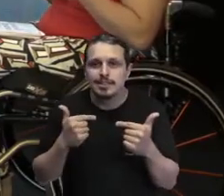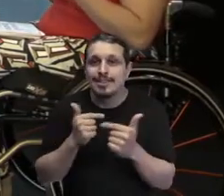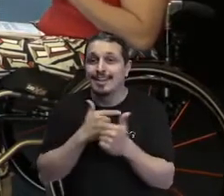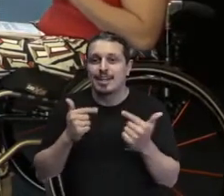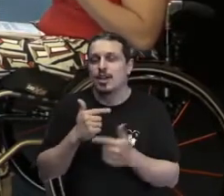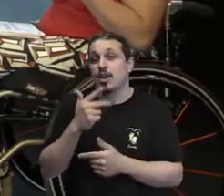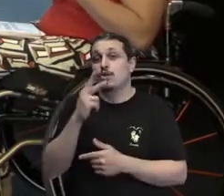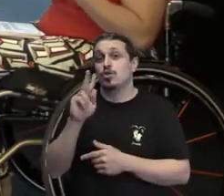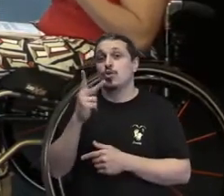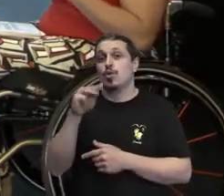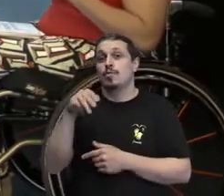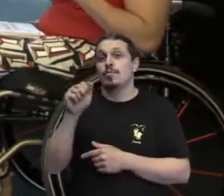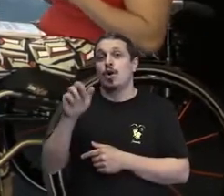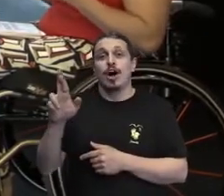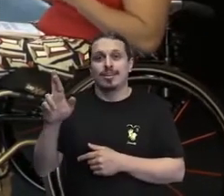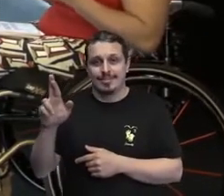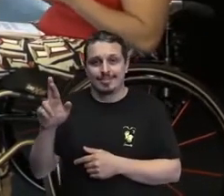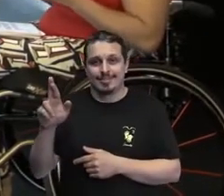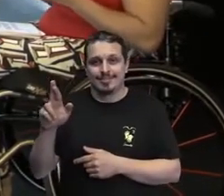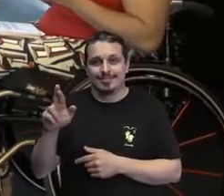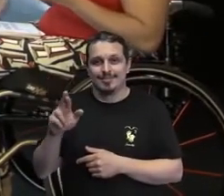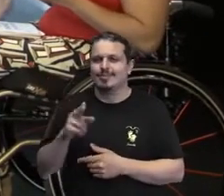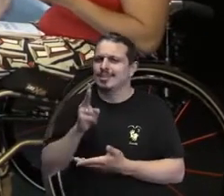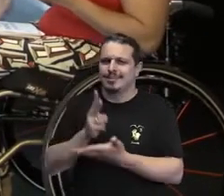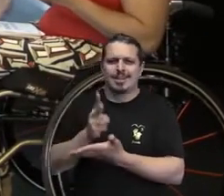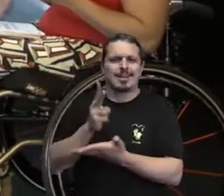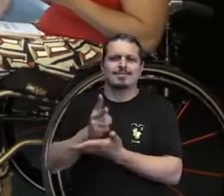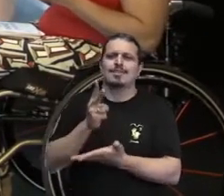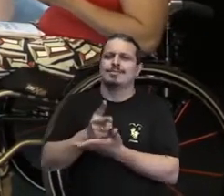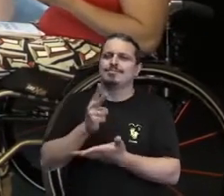noção? As pessoas te falavam isso?